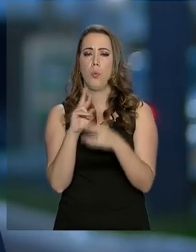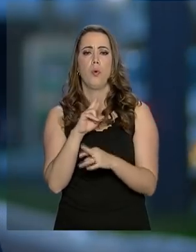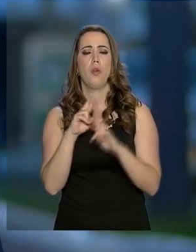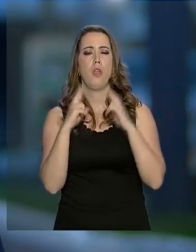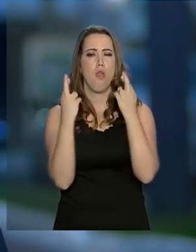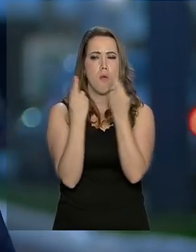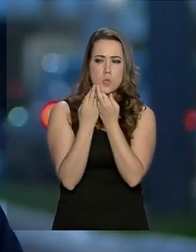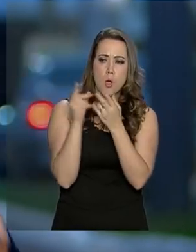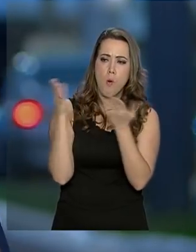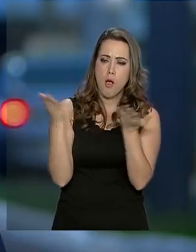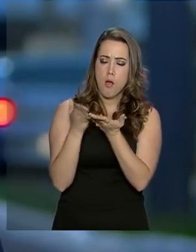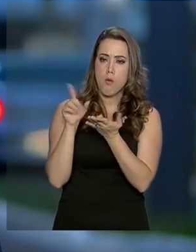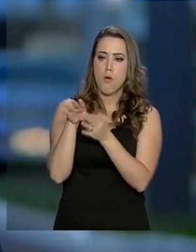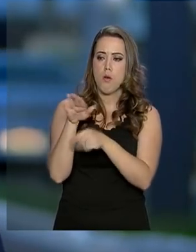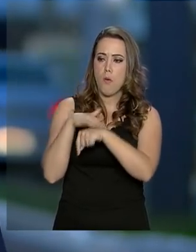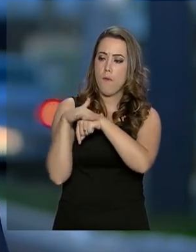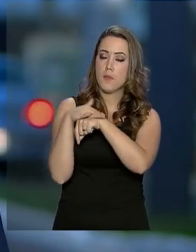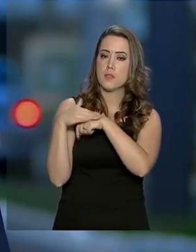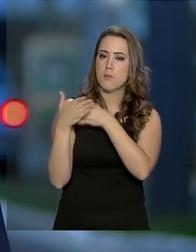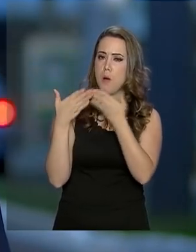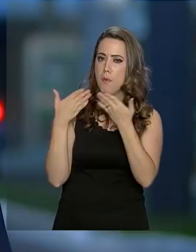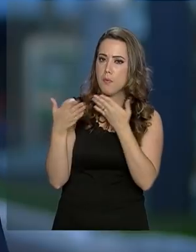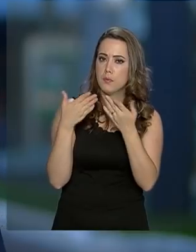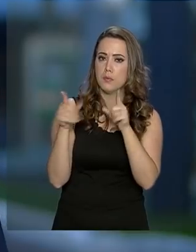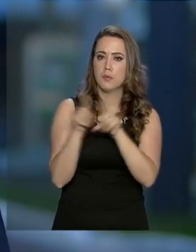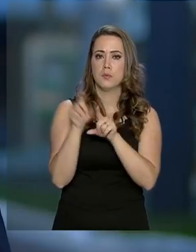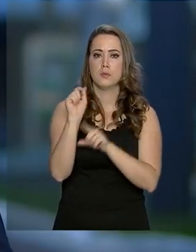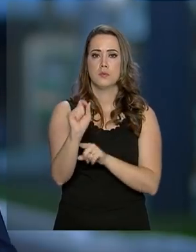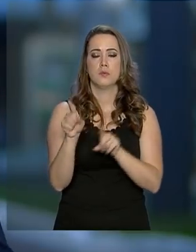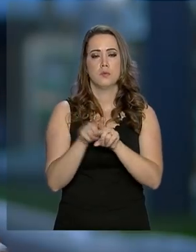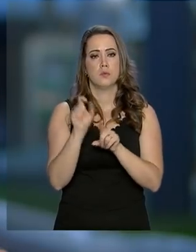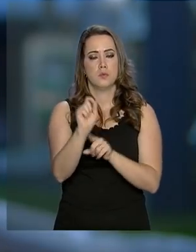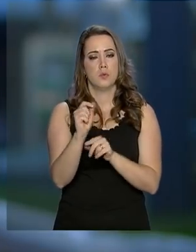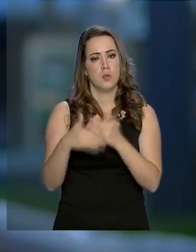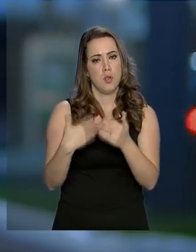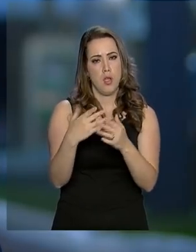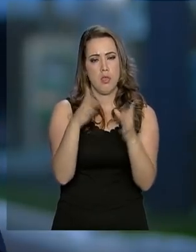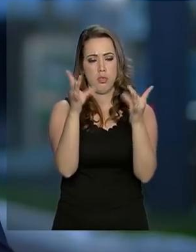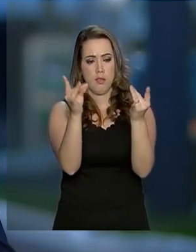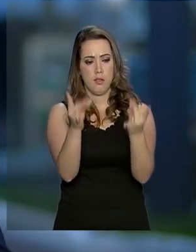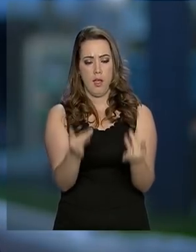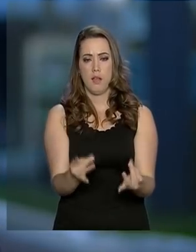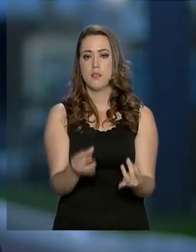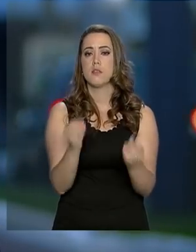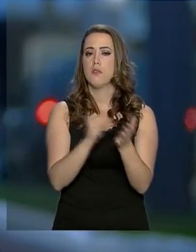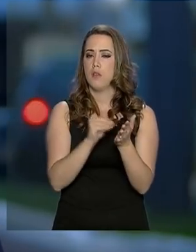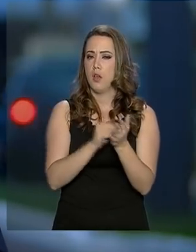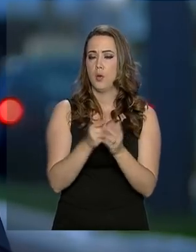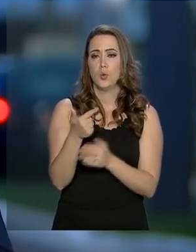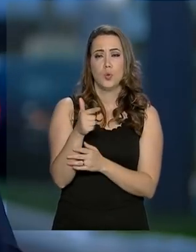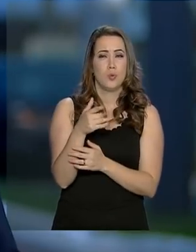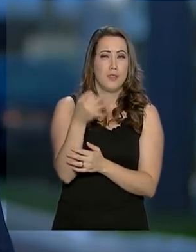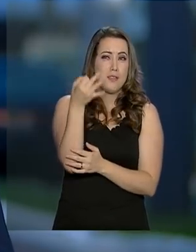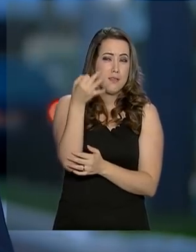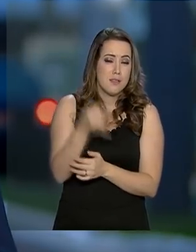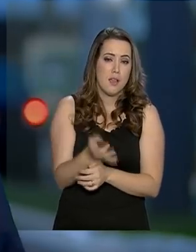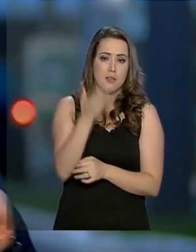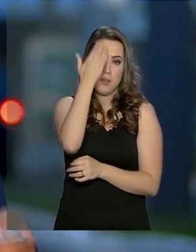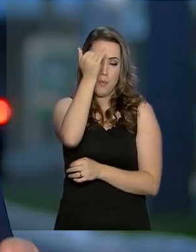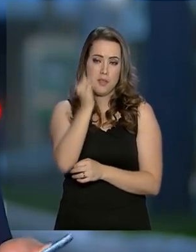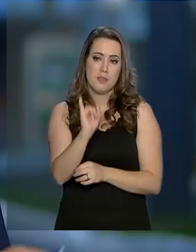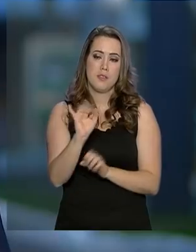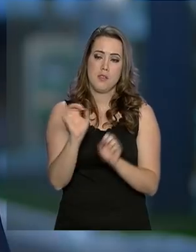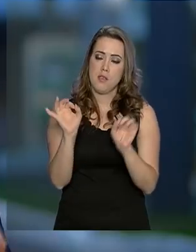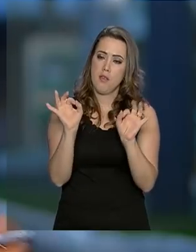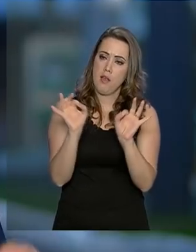conversando ainda com representantes da empresa. Enfim, resolvendo os últimos detalhes. A gente ainda não tem informação concreta se esse trabalho